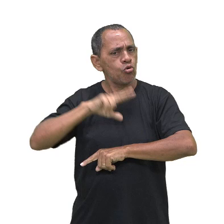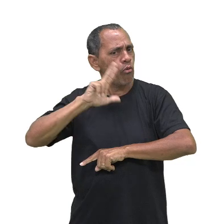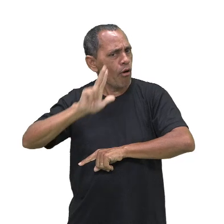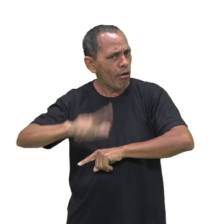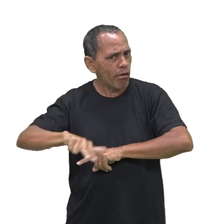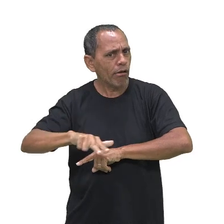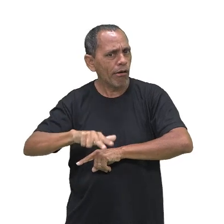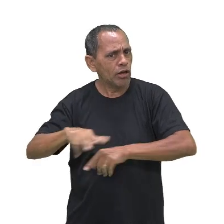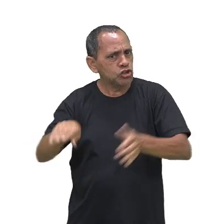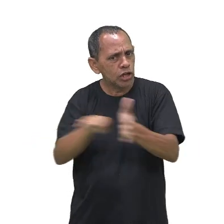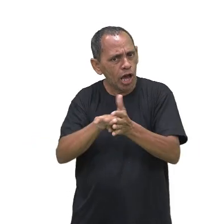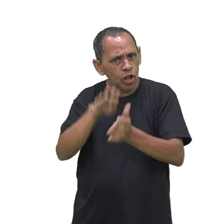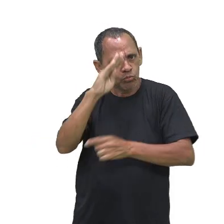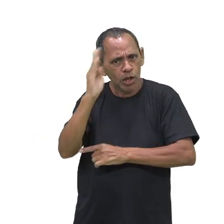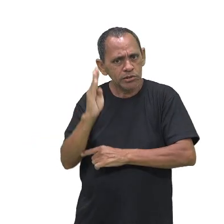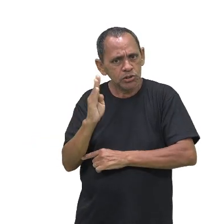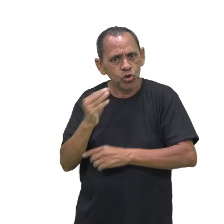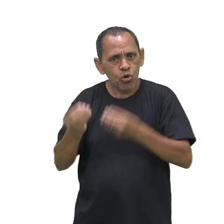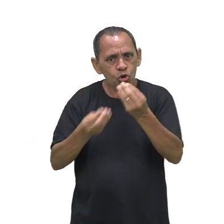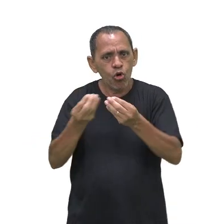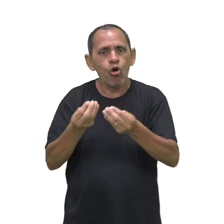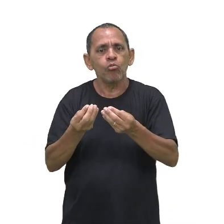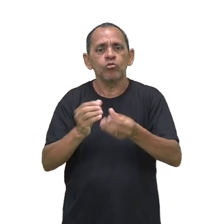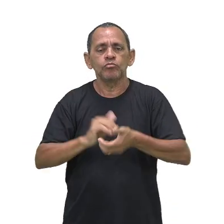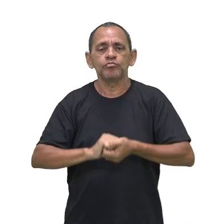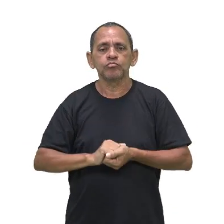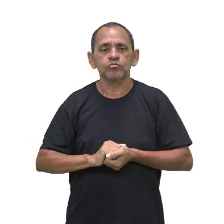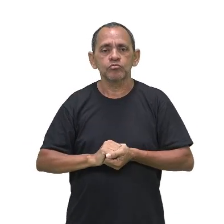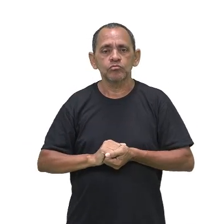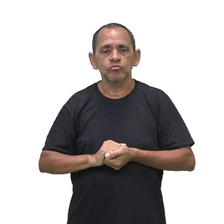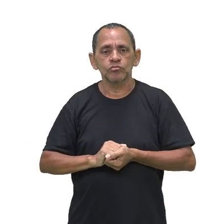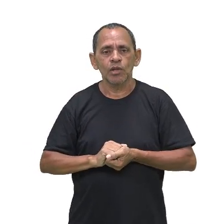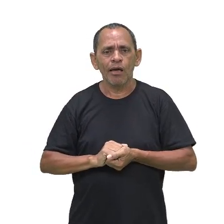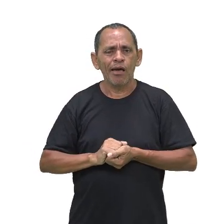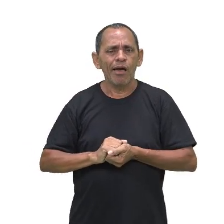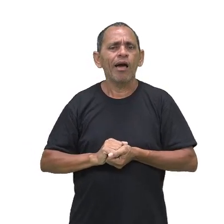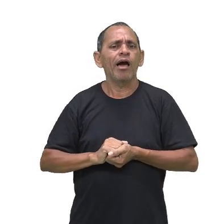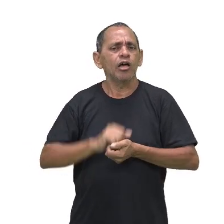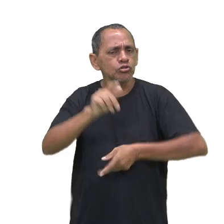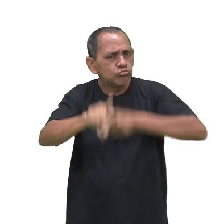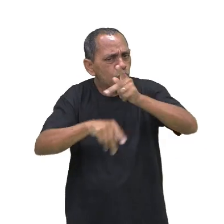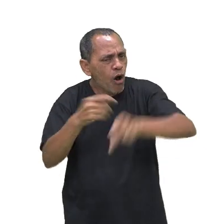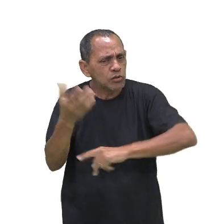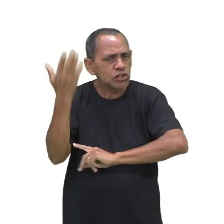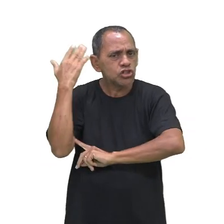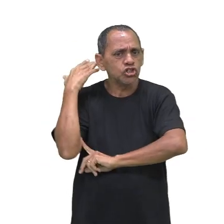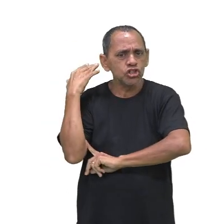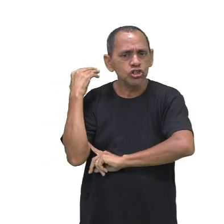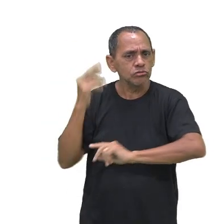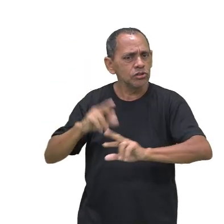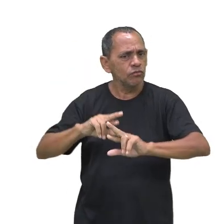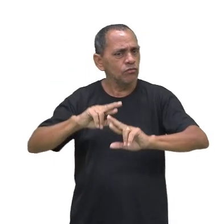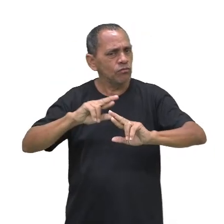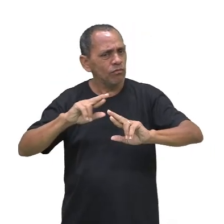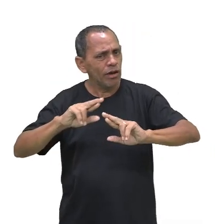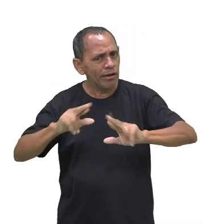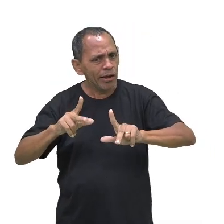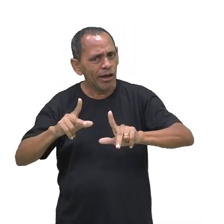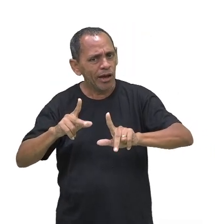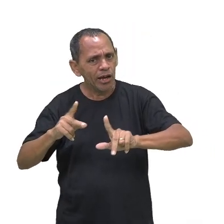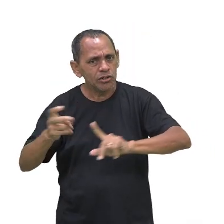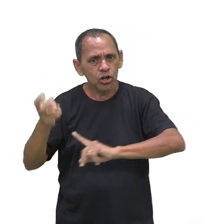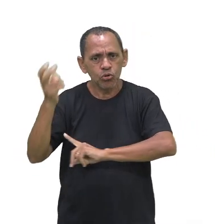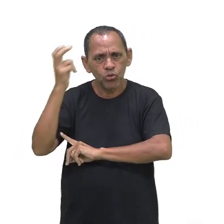europeus aqui chegaram, os nossos povos originários eram totalmente diferentes em questão de cultura.